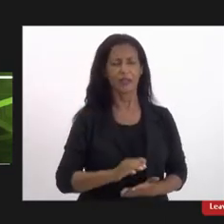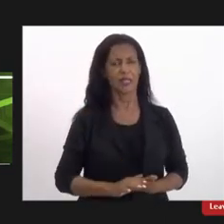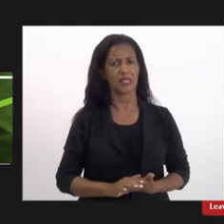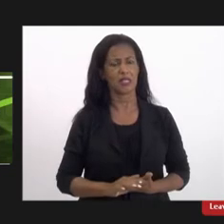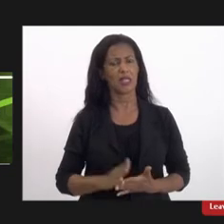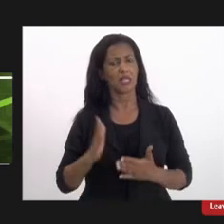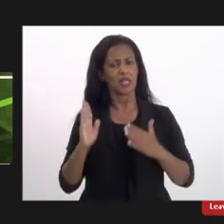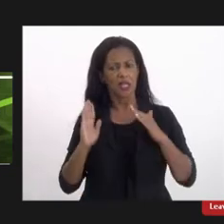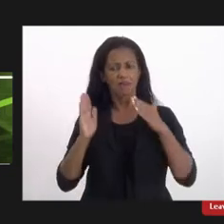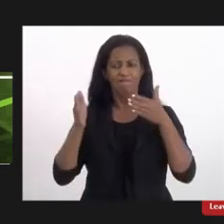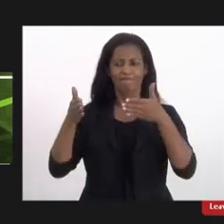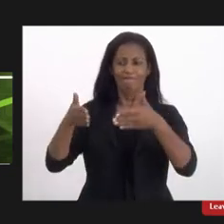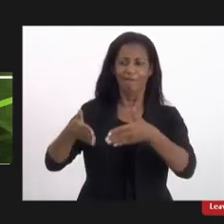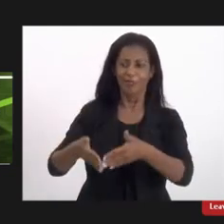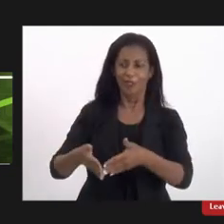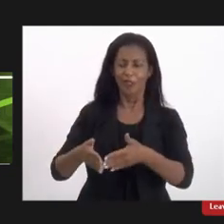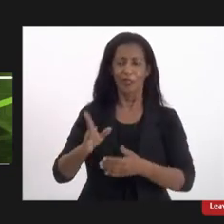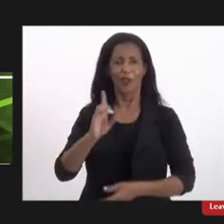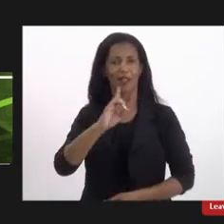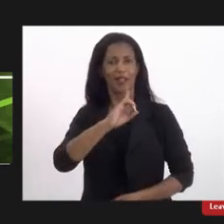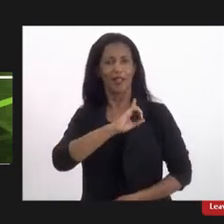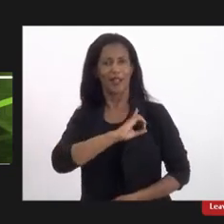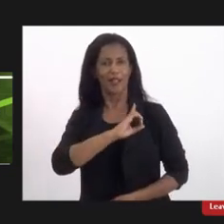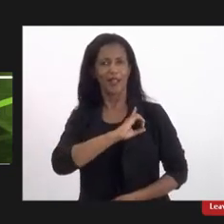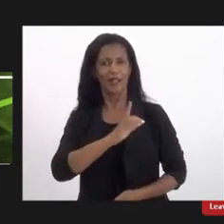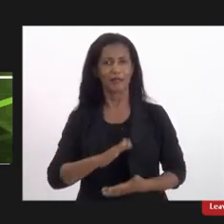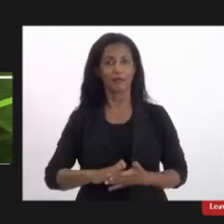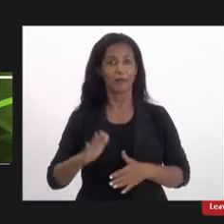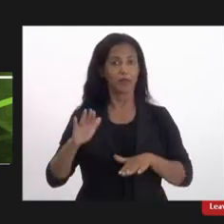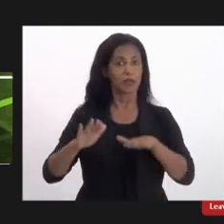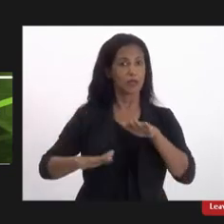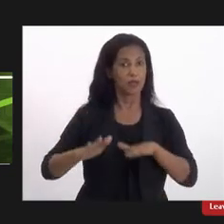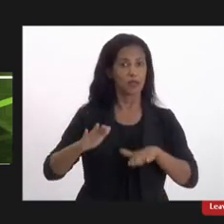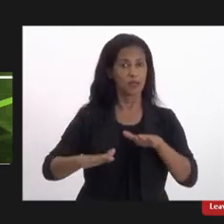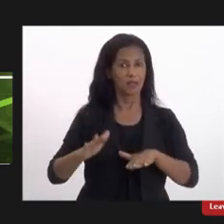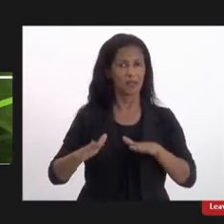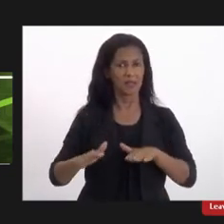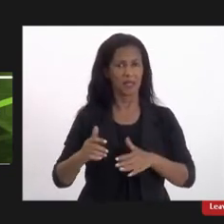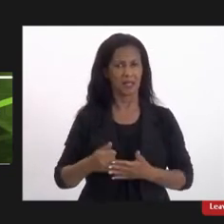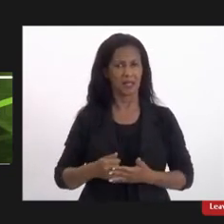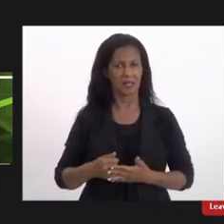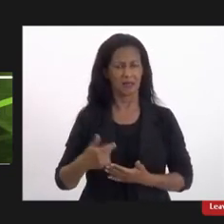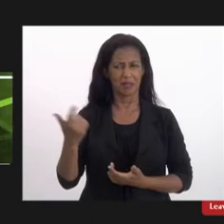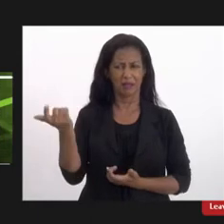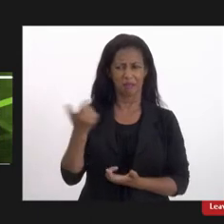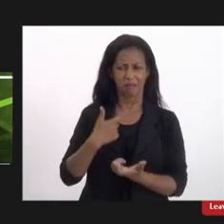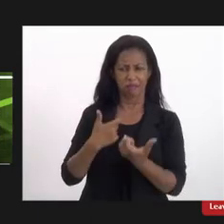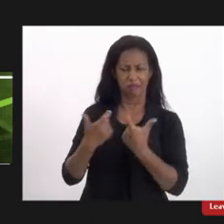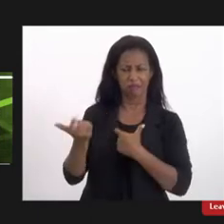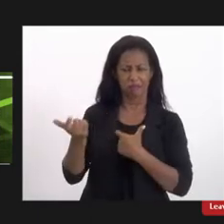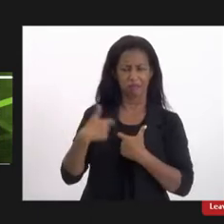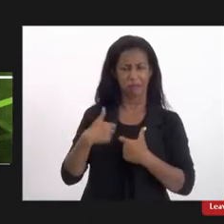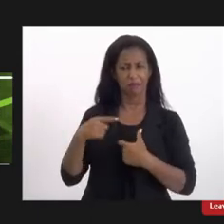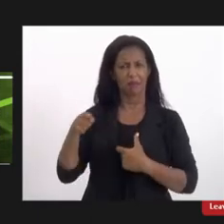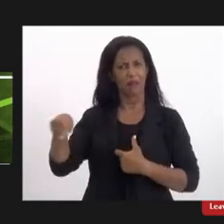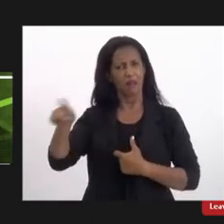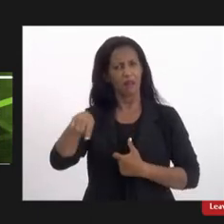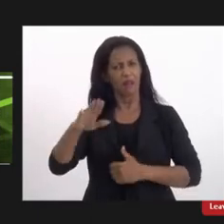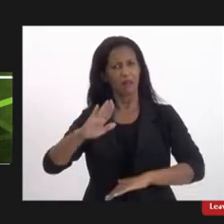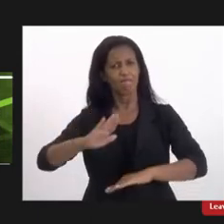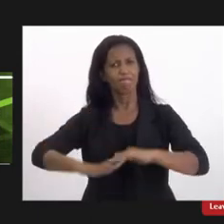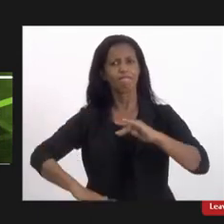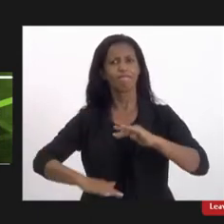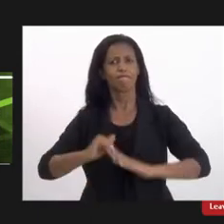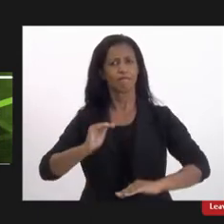foram até a delegacia e são muitas vezes infantilizadas pelaqueles profissionais